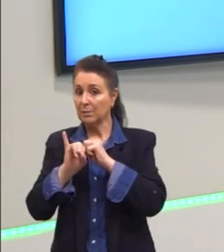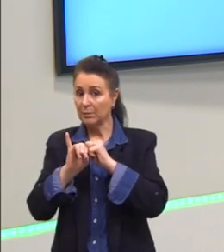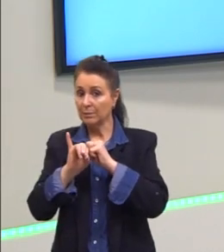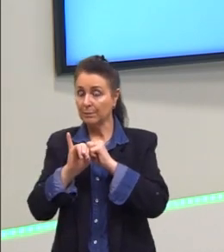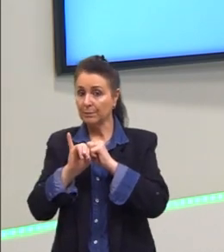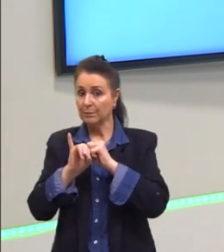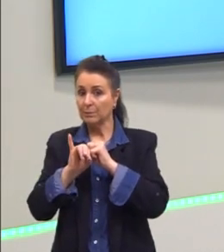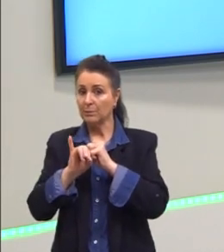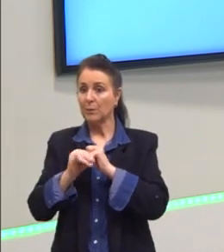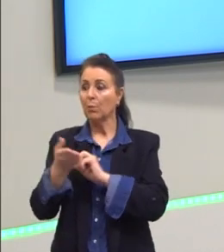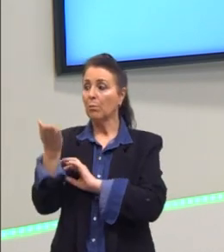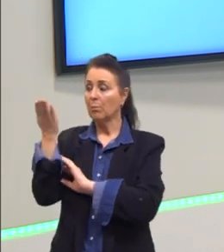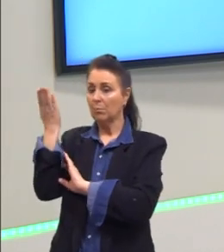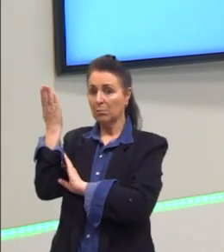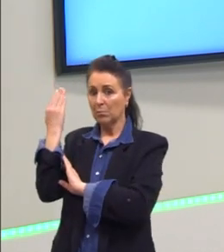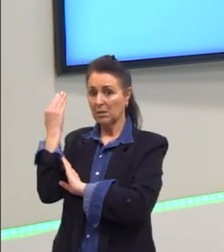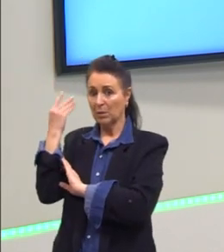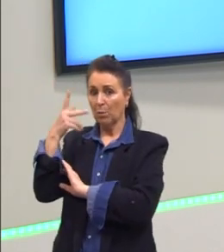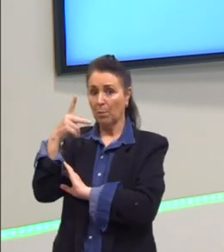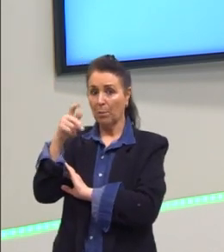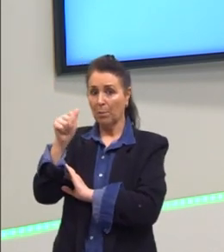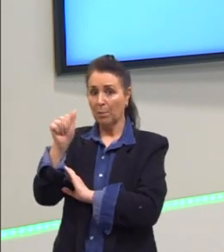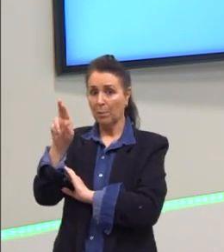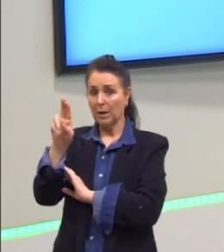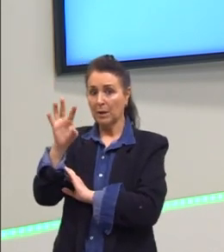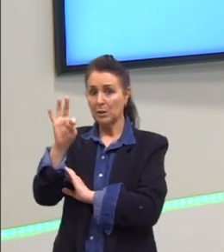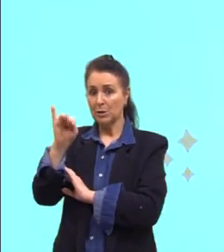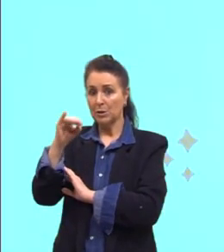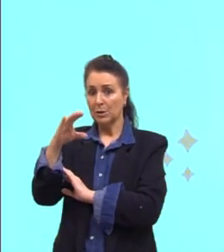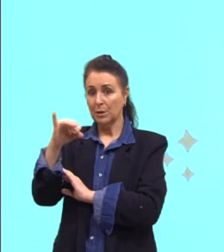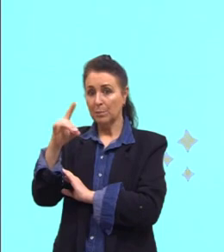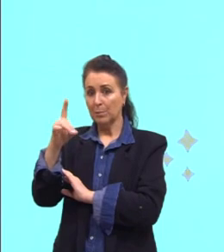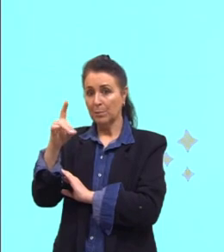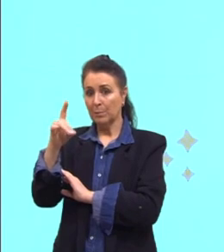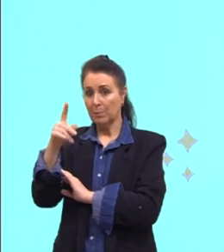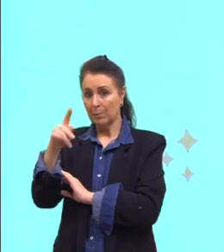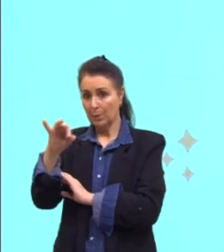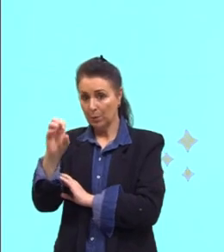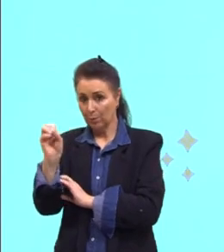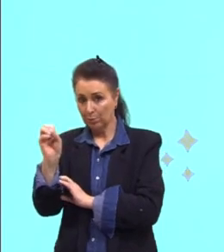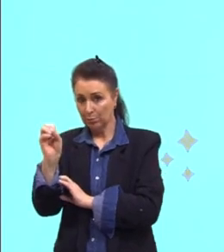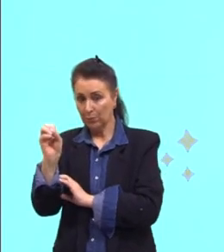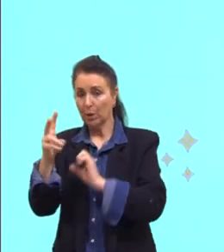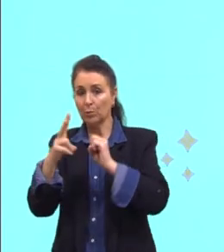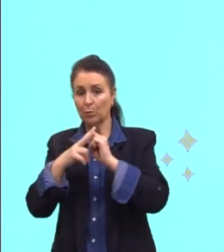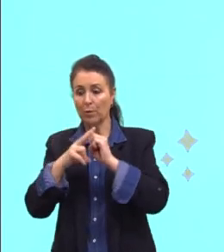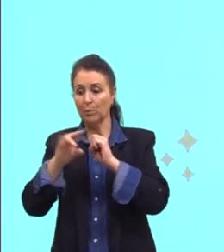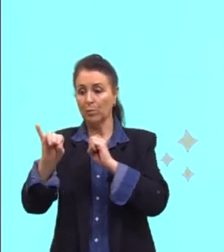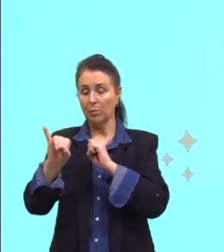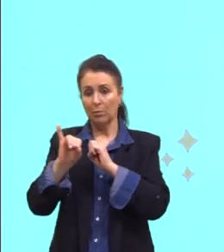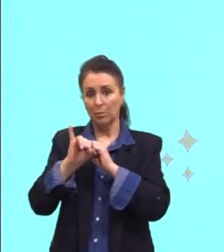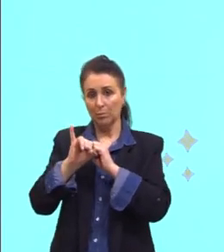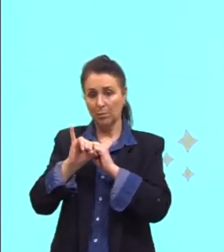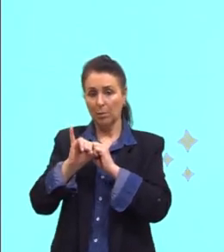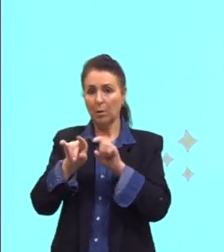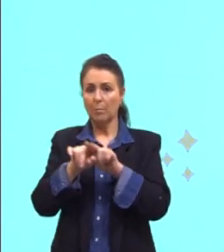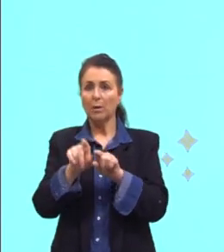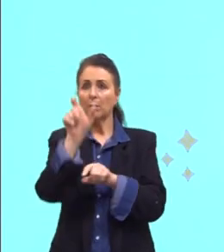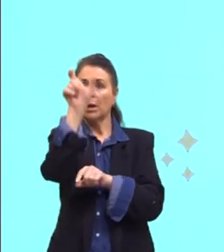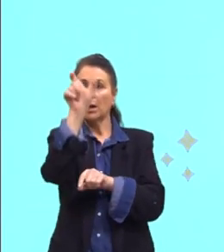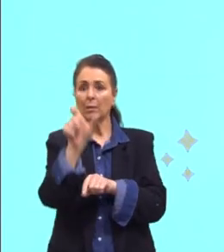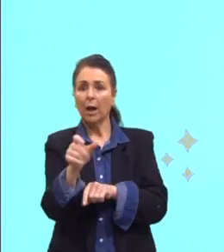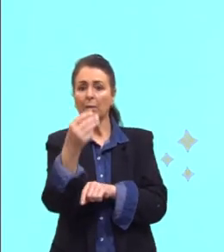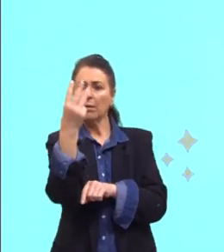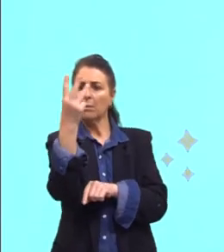participe o passado. É a terceira coluna da lista de verbos irregulares. Ah, Sora, mas não aparece na terceira